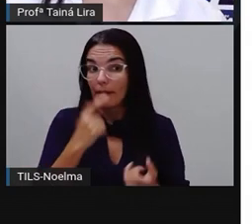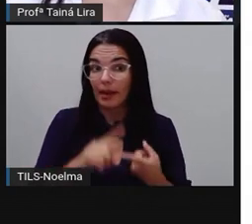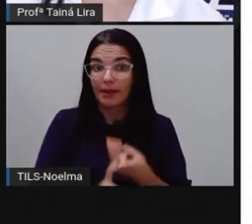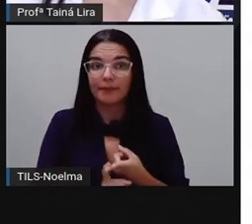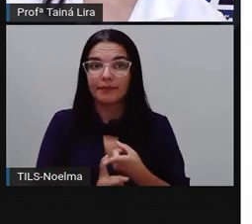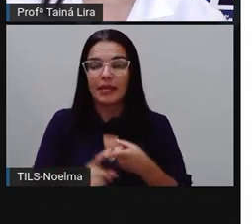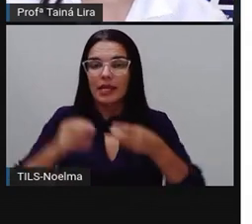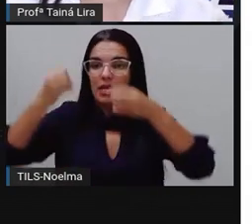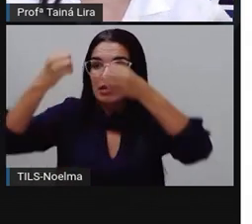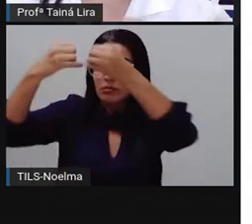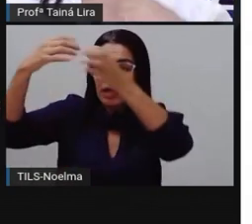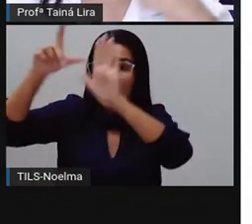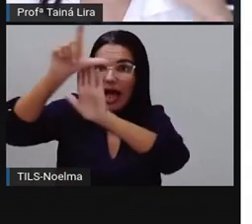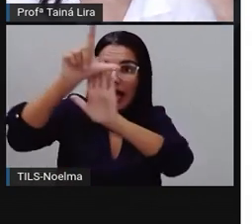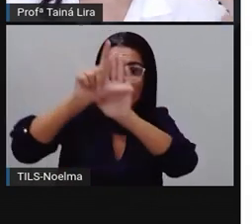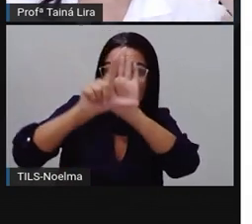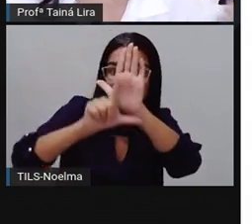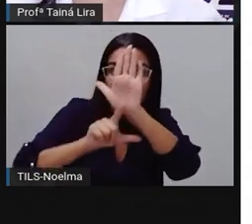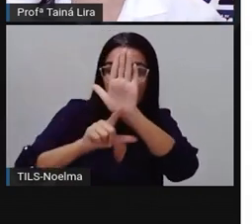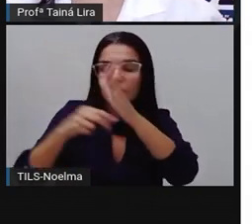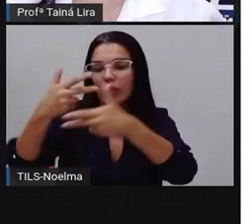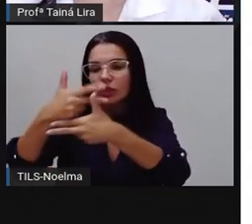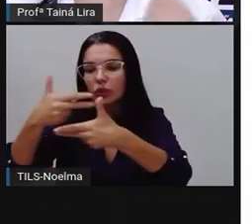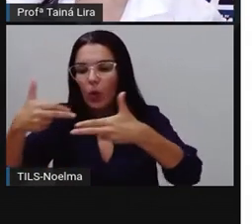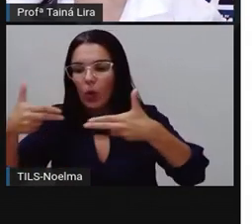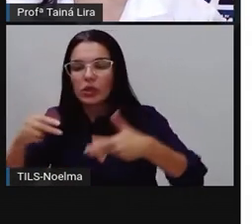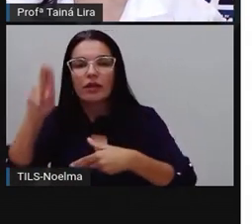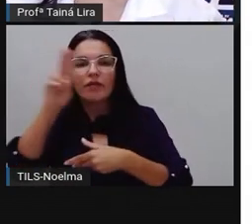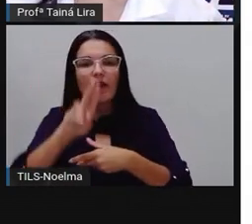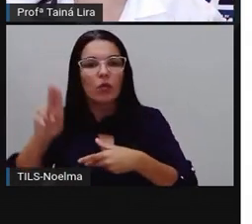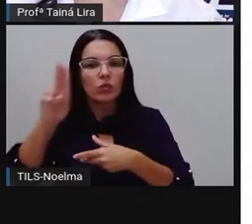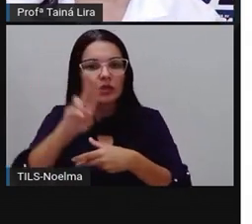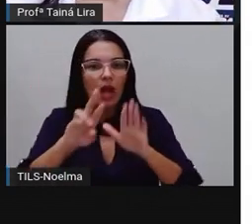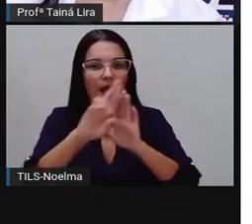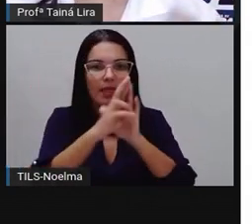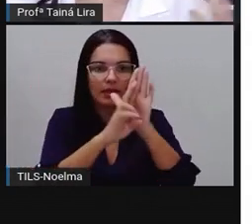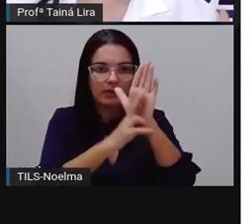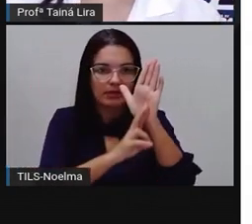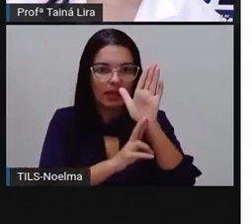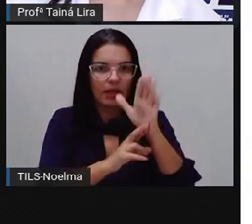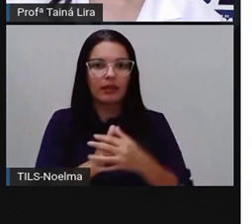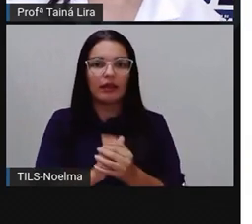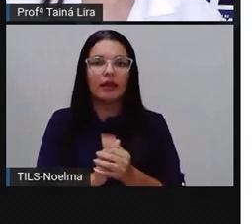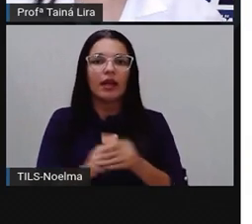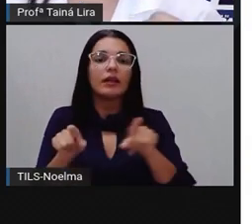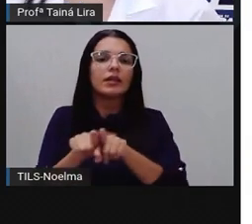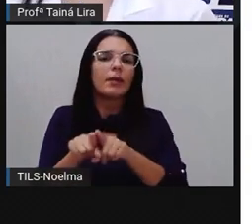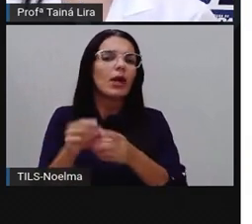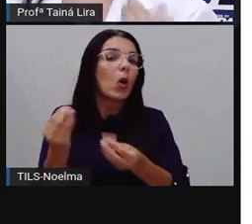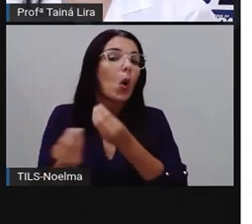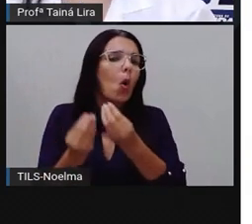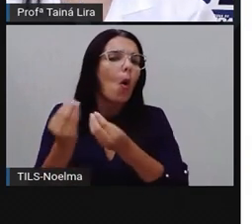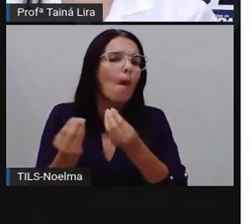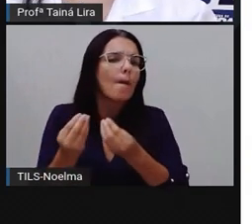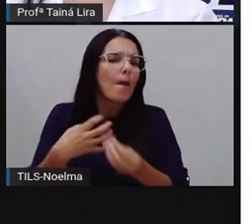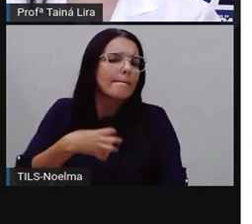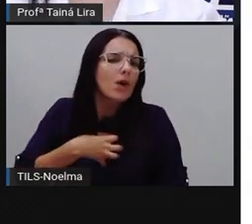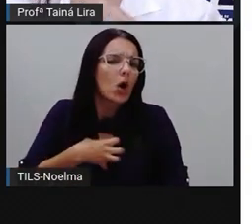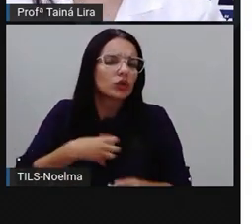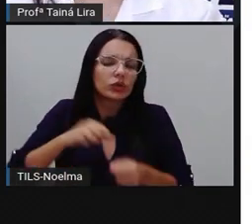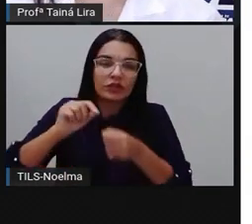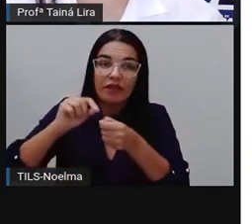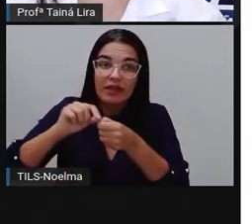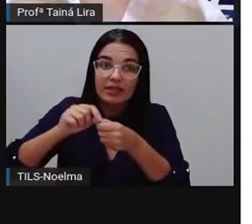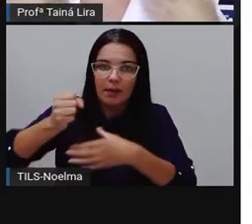Os ingredientes, que é tudo que nós vamos utilizar na receita, tá bom? E também o modo de fazer, que